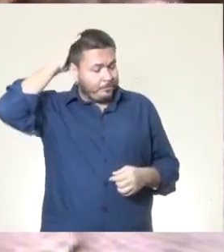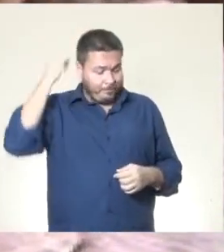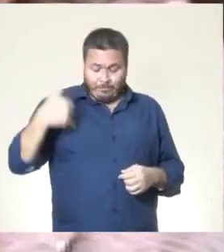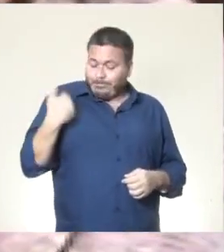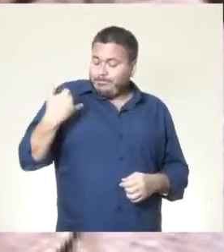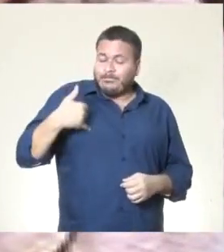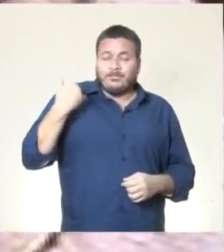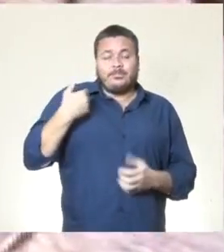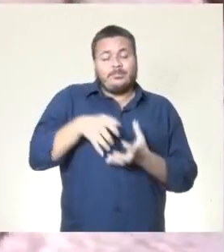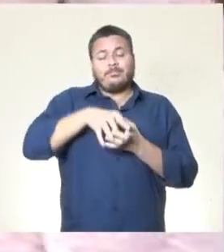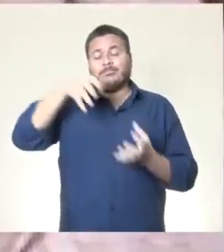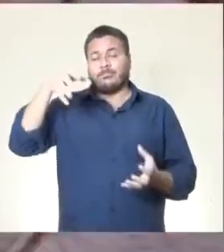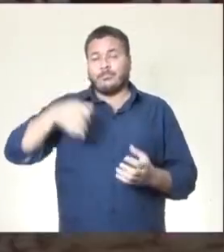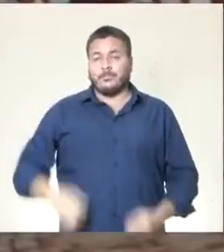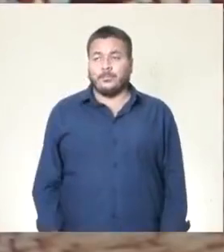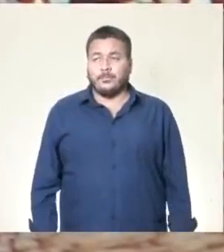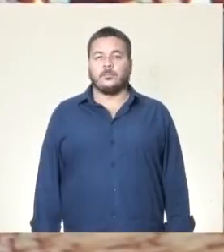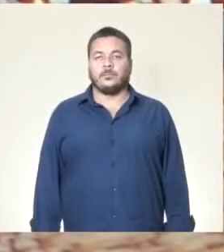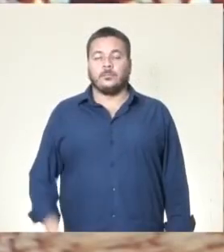a grande idade de quem escreveu.